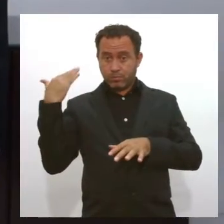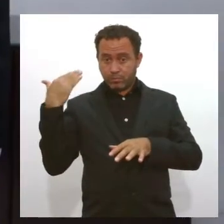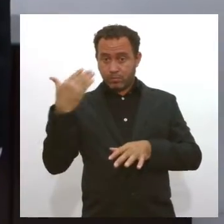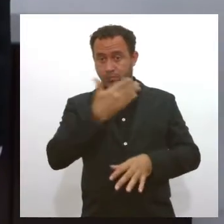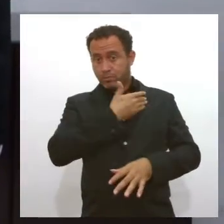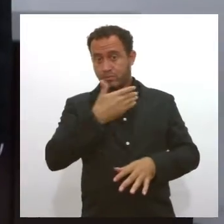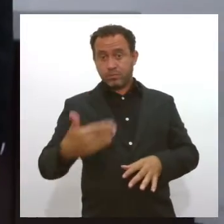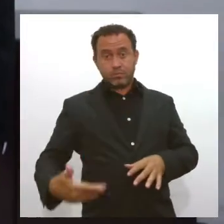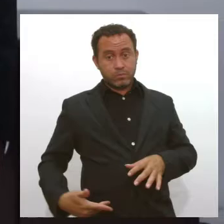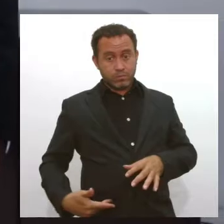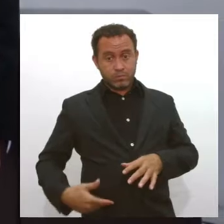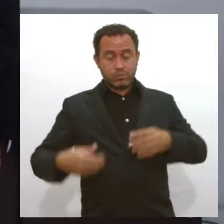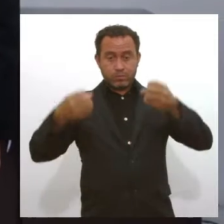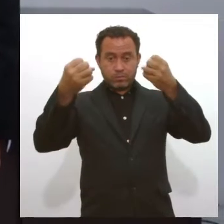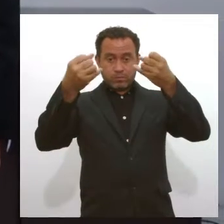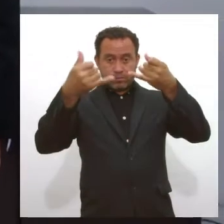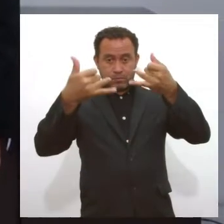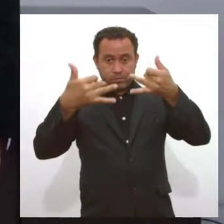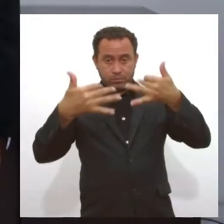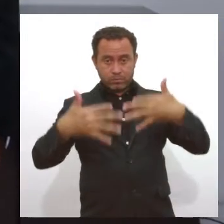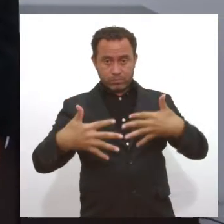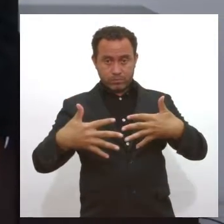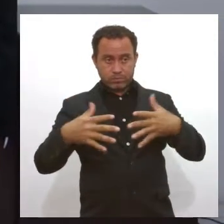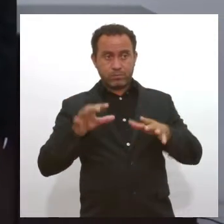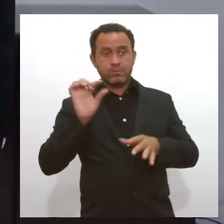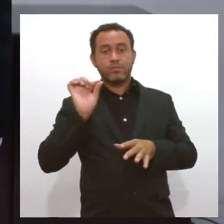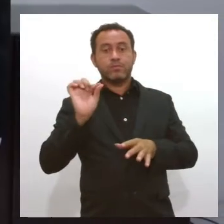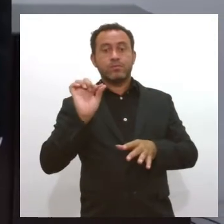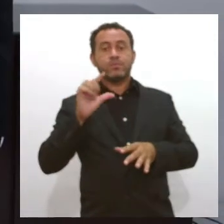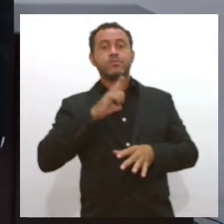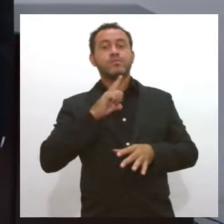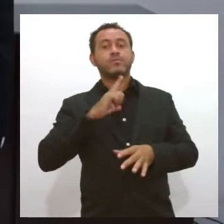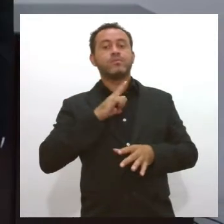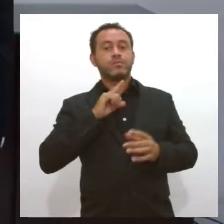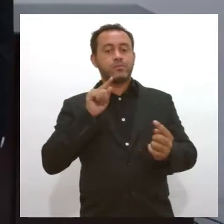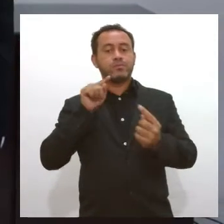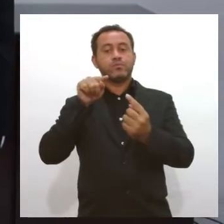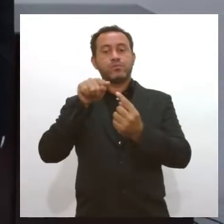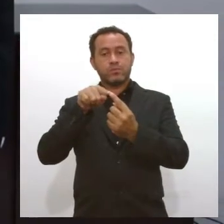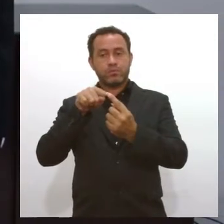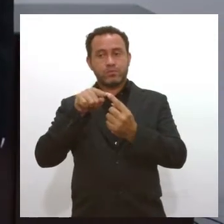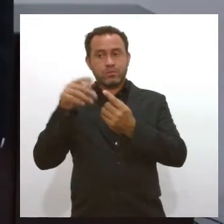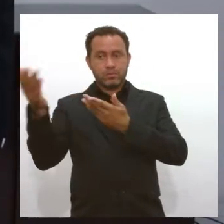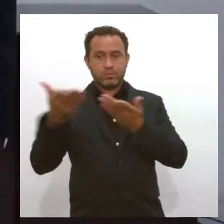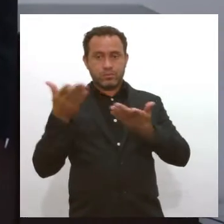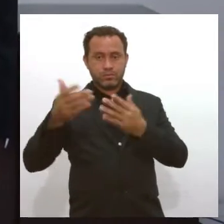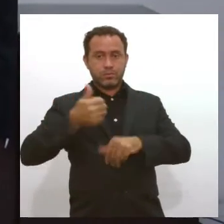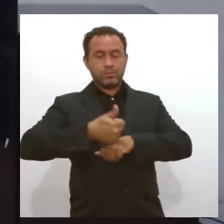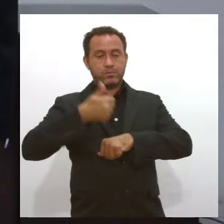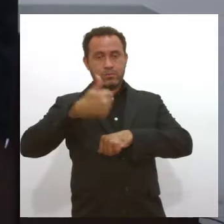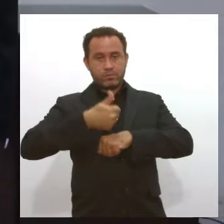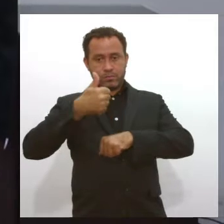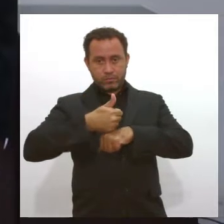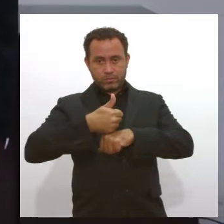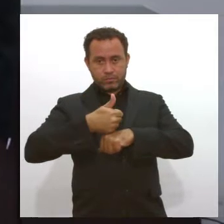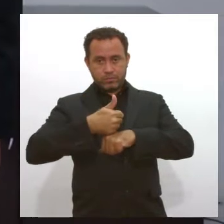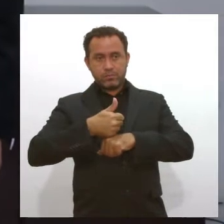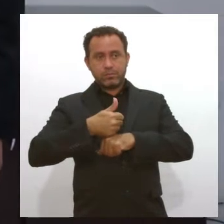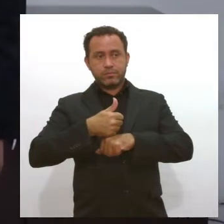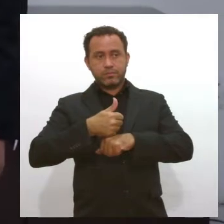governador explicava justamente isso, que havia intenção de convocação, mas que primeiro tem que